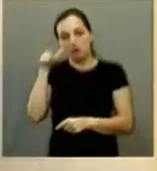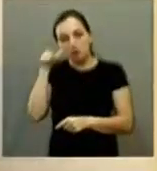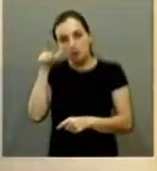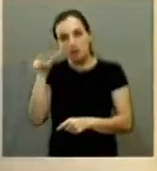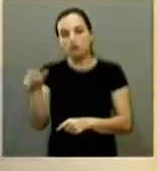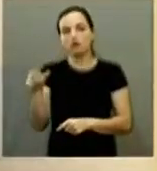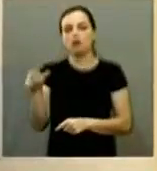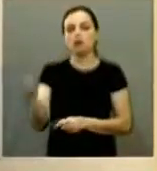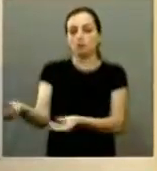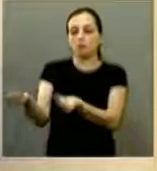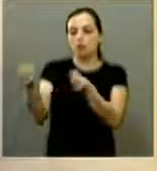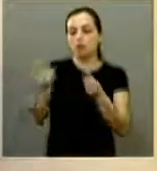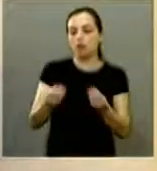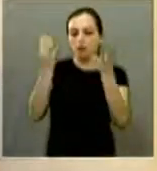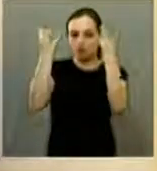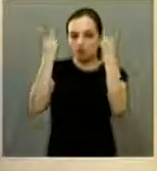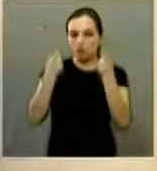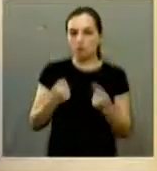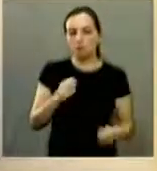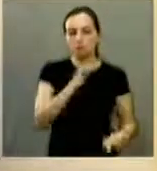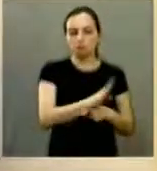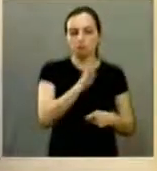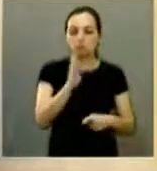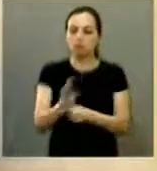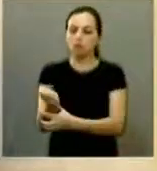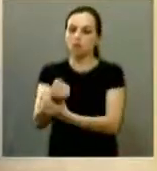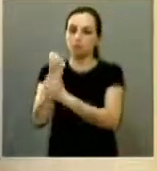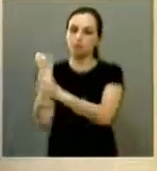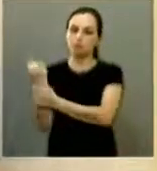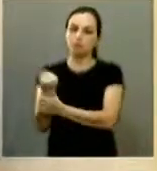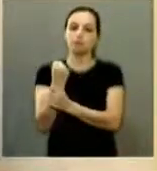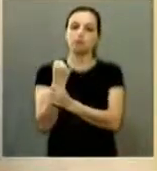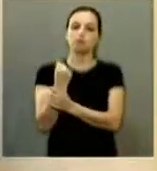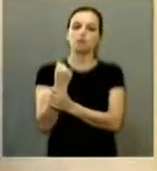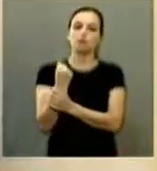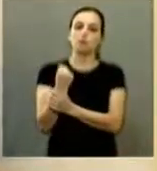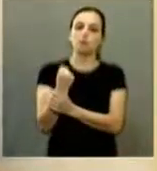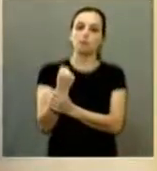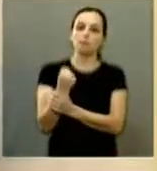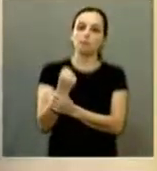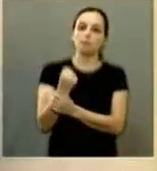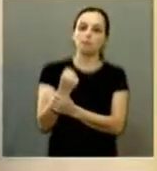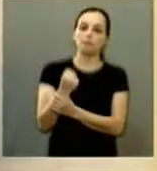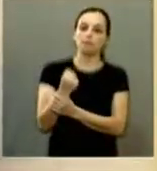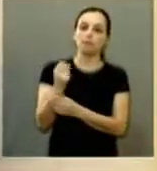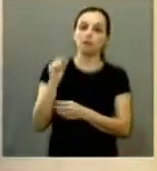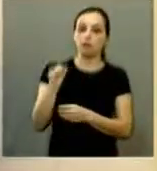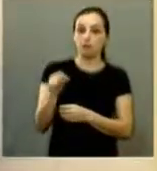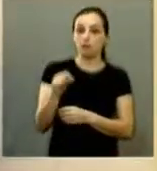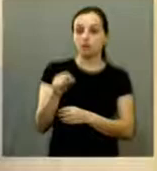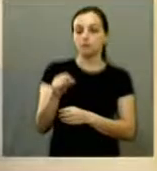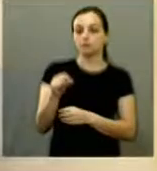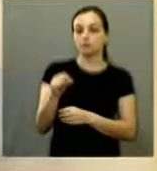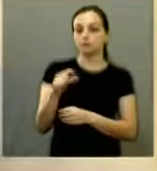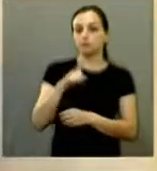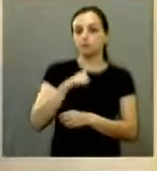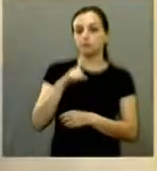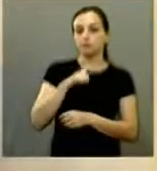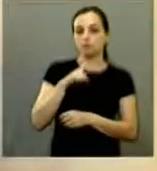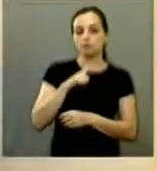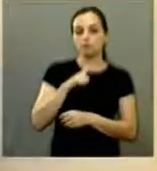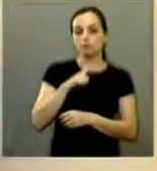em resgatar esses animais proteger cuidar sem o intuito da exploração e já teve casos de inclusive